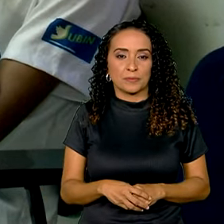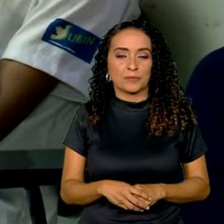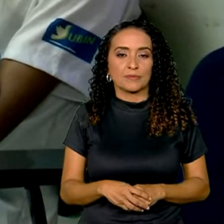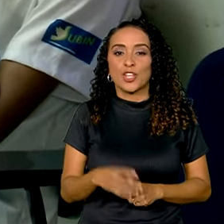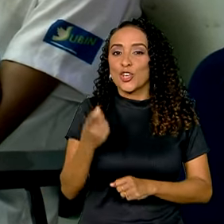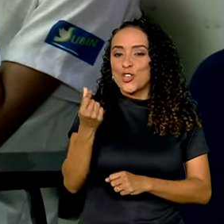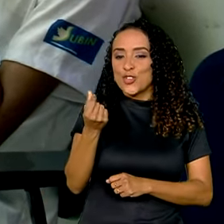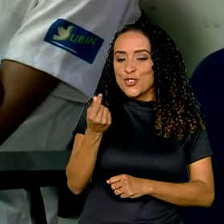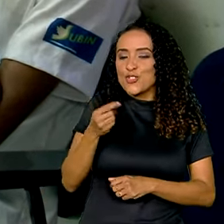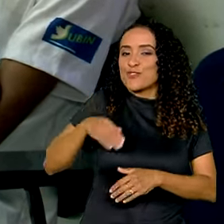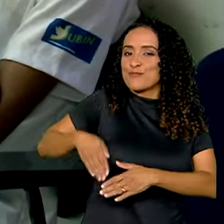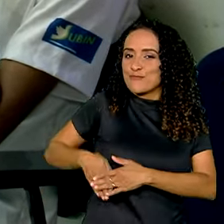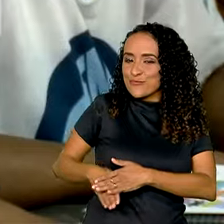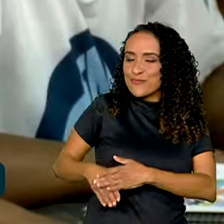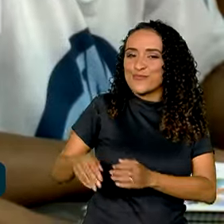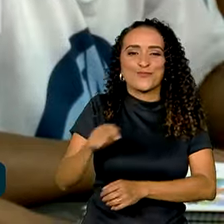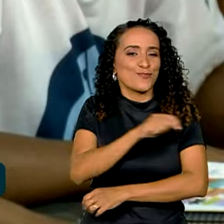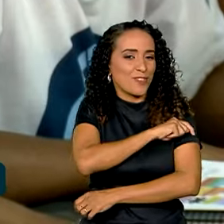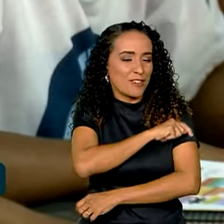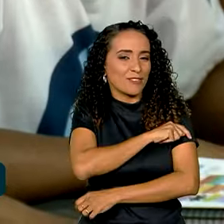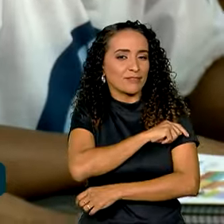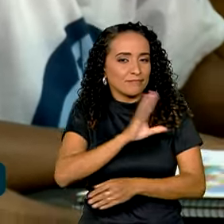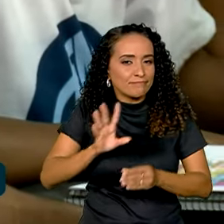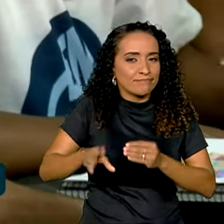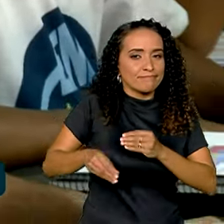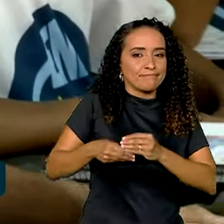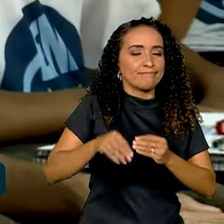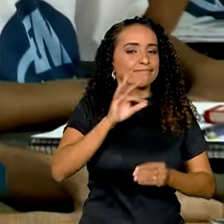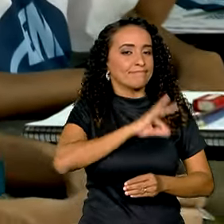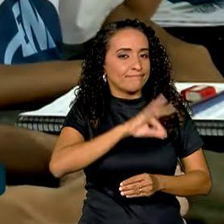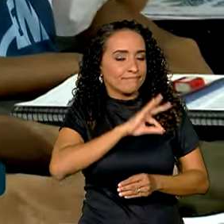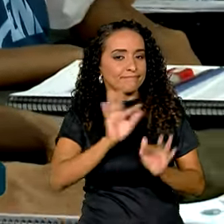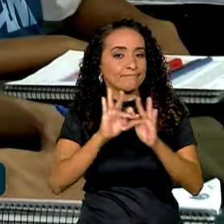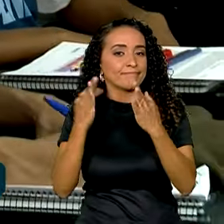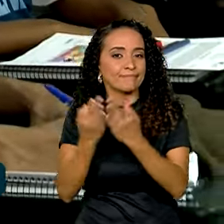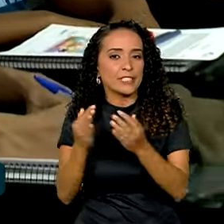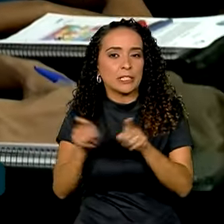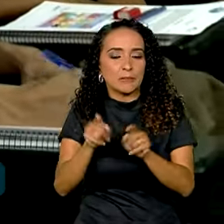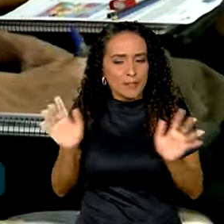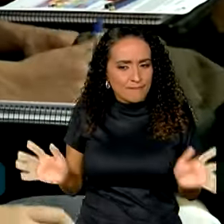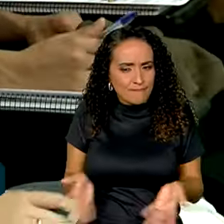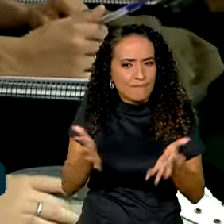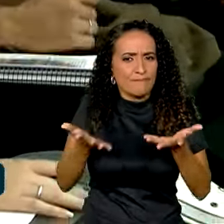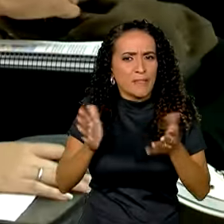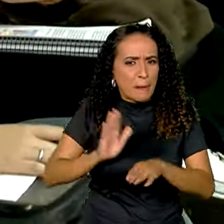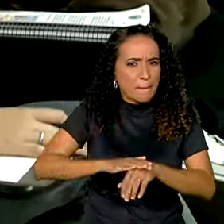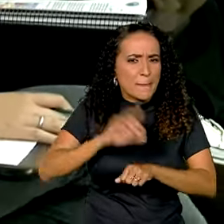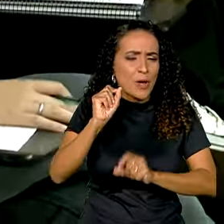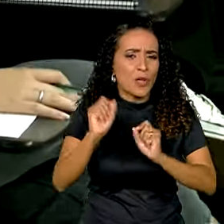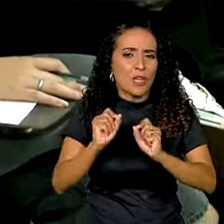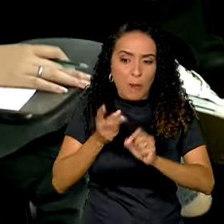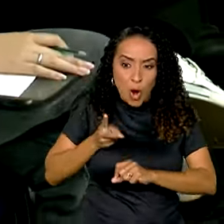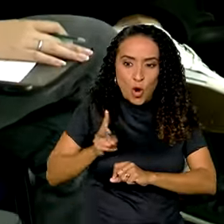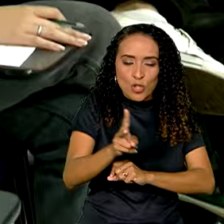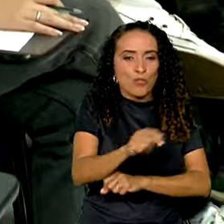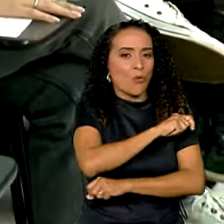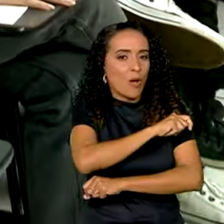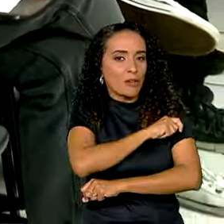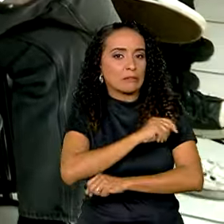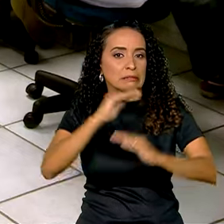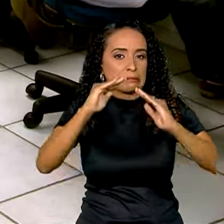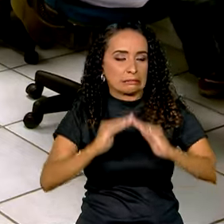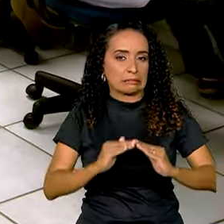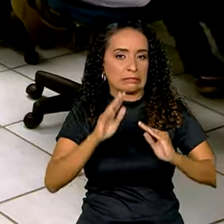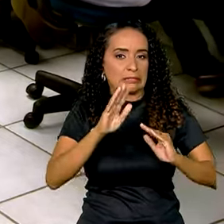Dinheiro no bolso do estudante, um complemento para a renda da família e um incentivo a mais para manter o aluno em sala